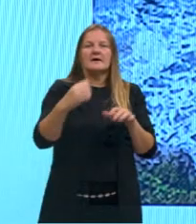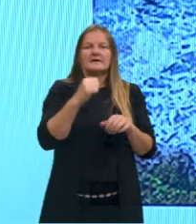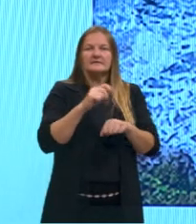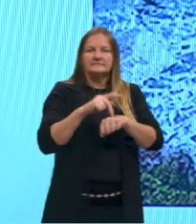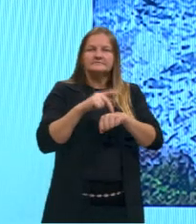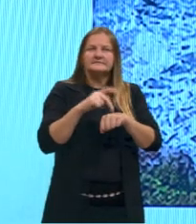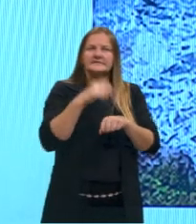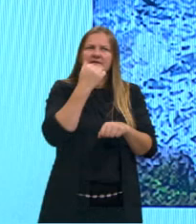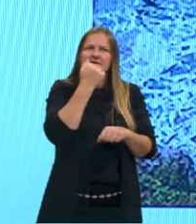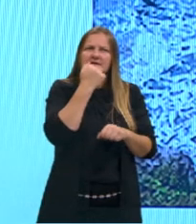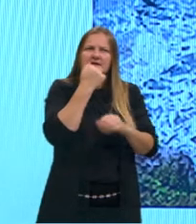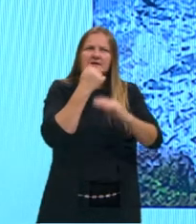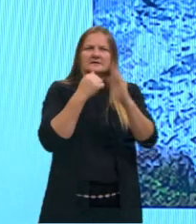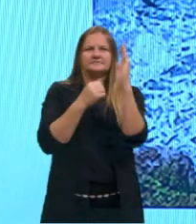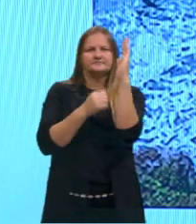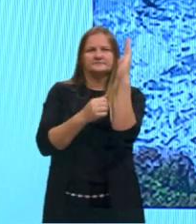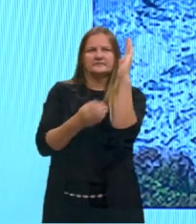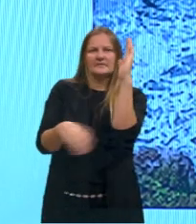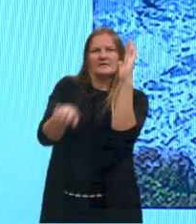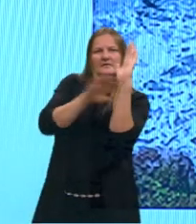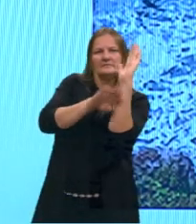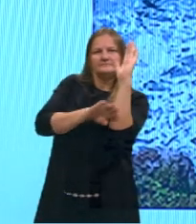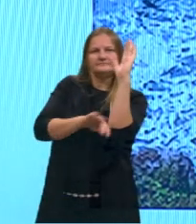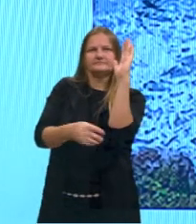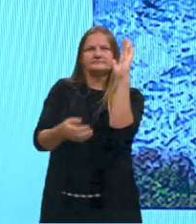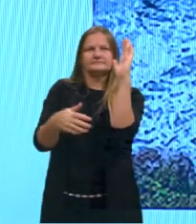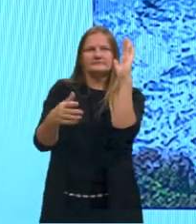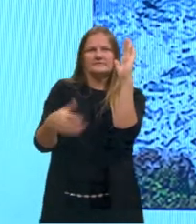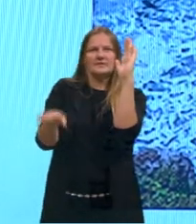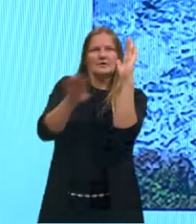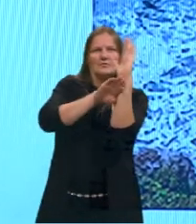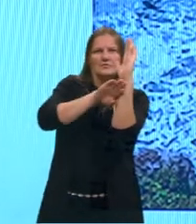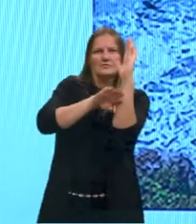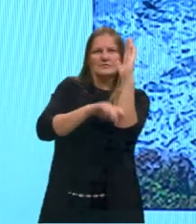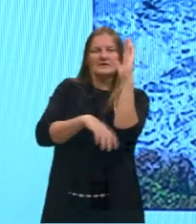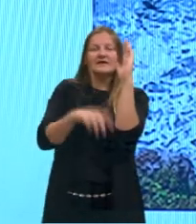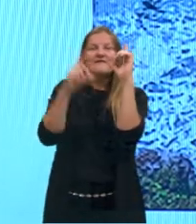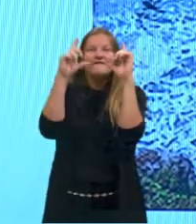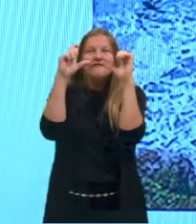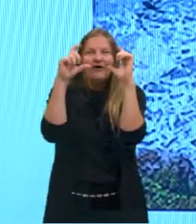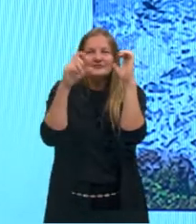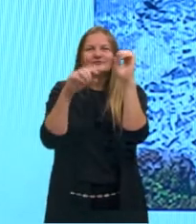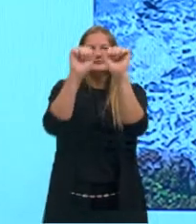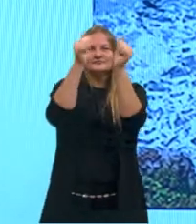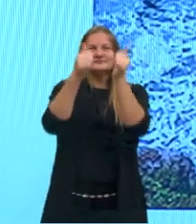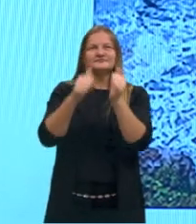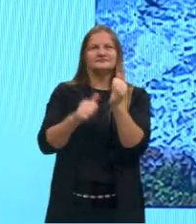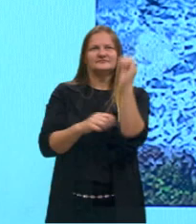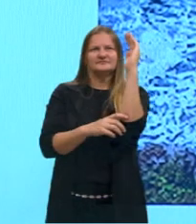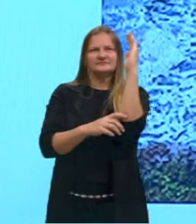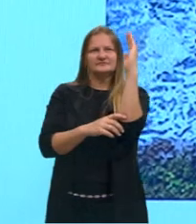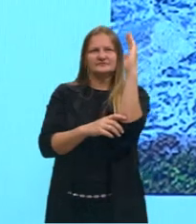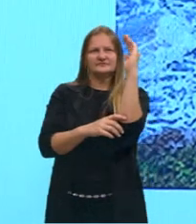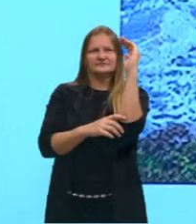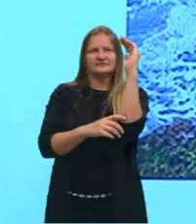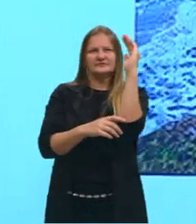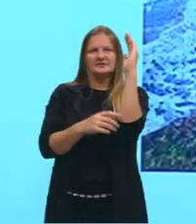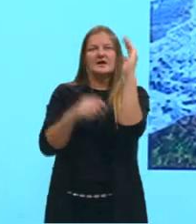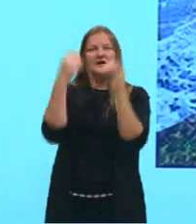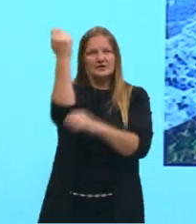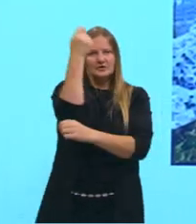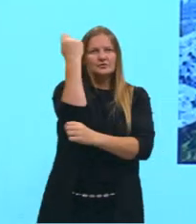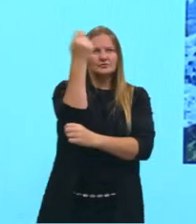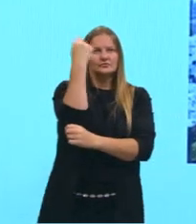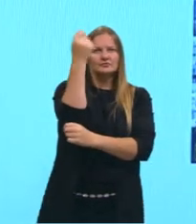pela ação das ondas, né? Ação do mar, certo? E essa imagem aí mostra exatamente, tu que é do Rio Grande do